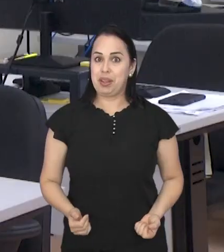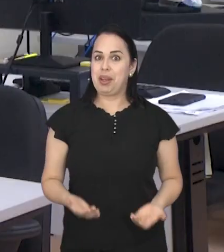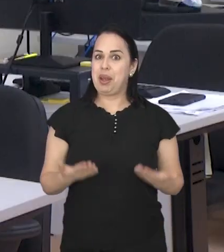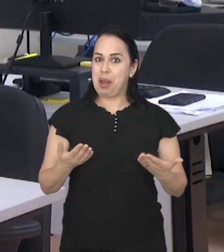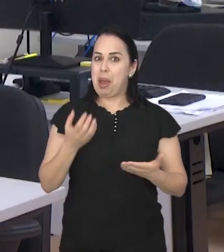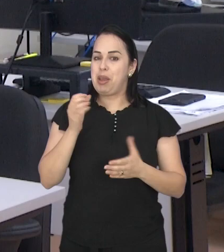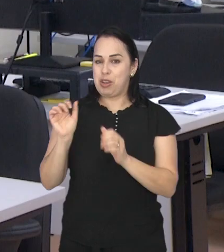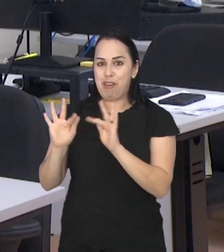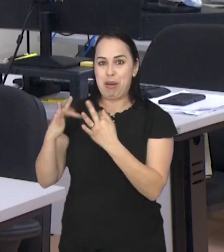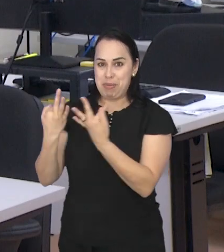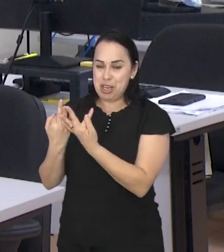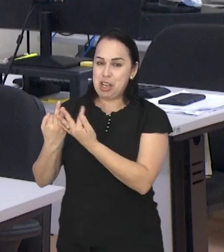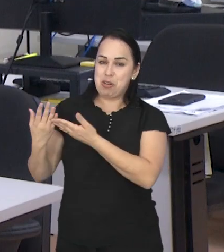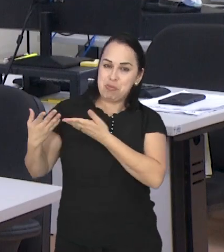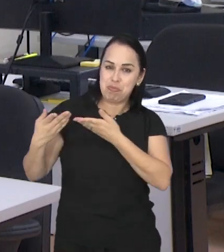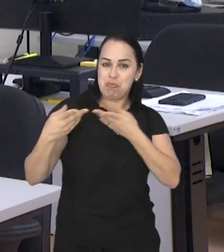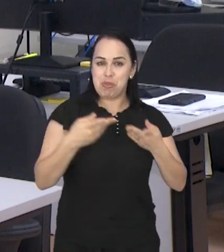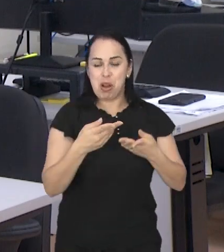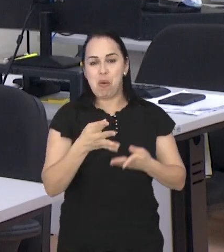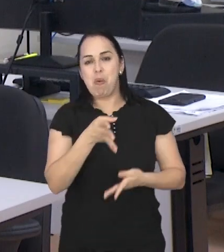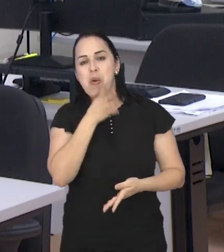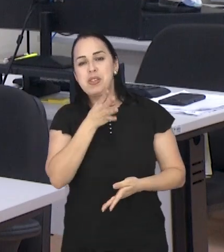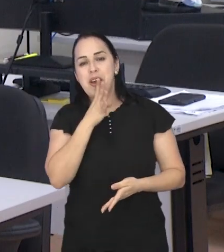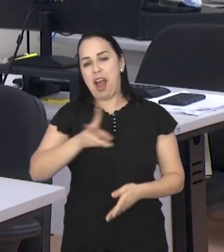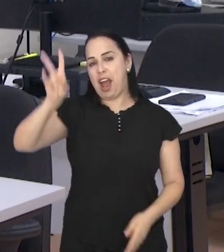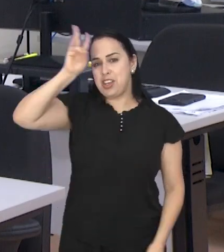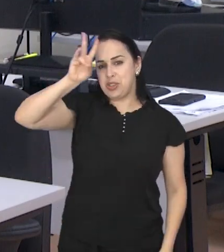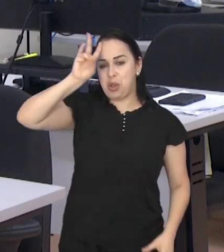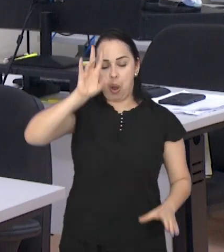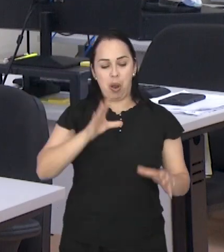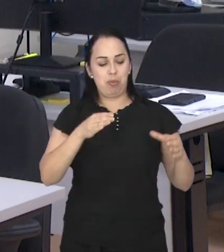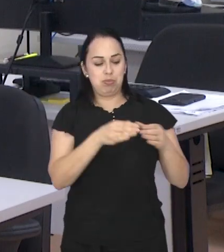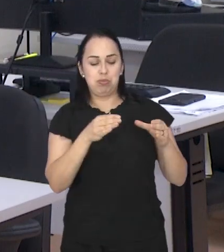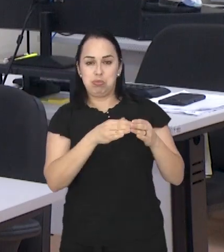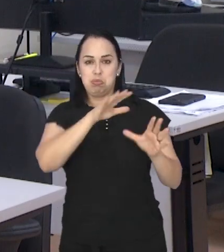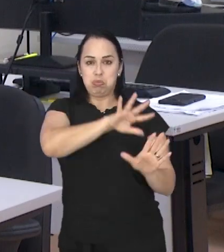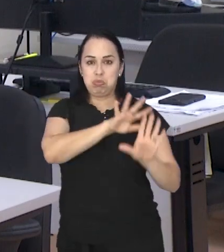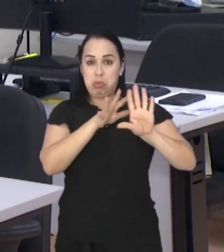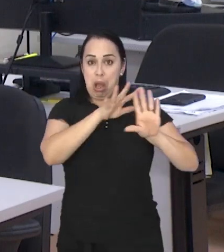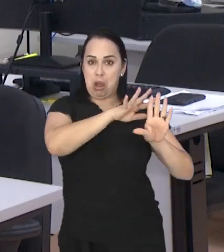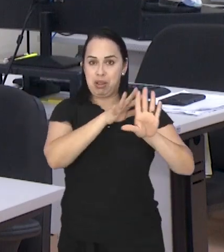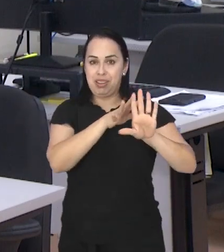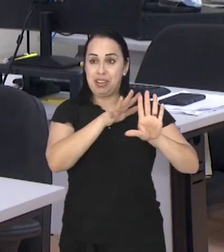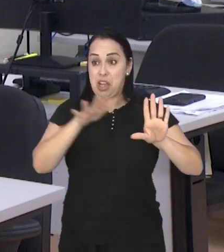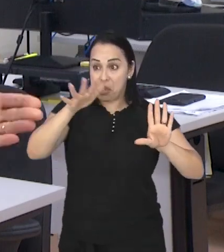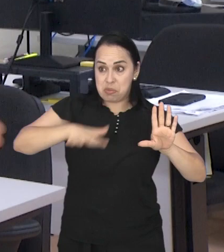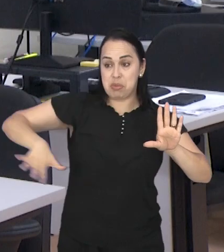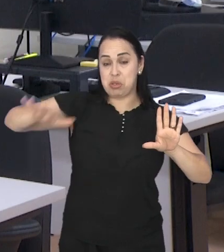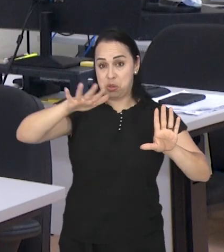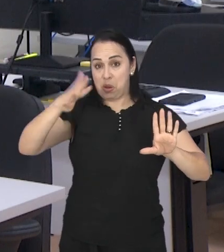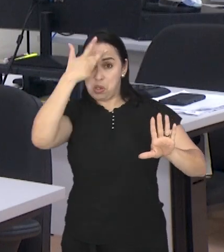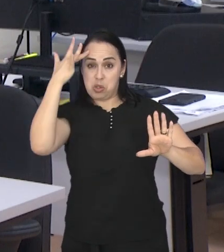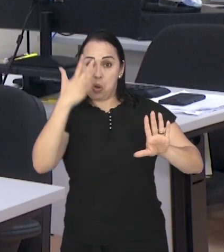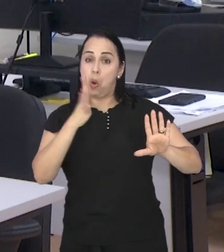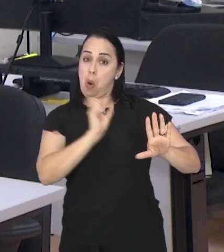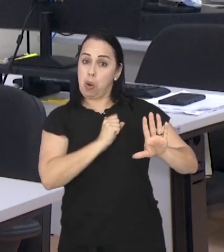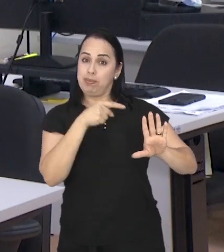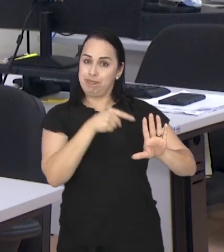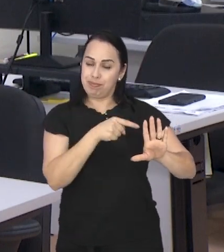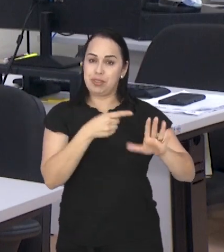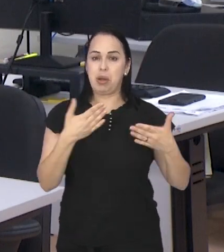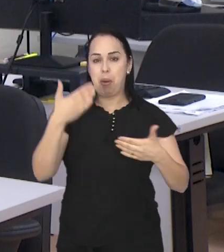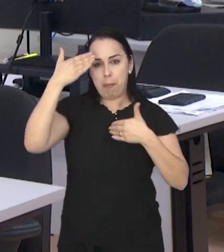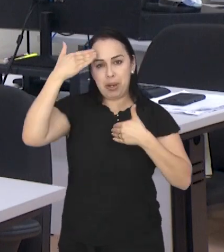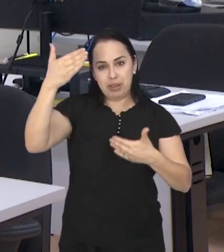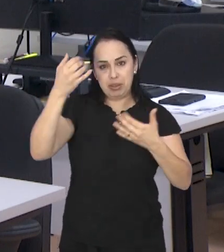Vale a pena levar a família pra conhecer um pouquinho da história do Pirô, esse bloco carnavalesco tão querido aqui na nossa